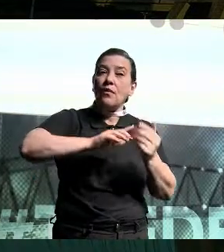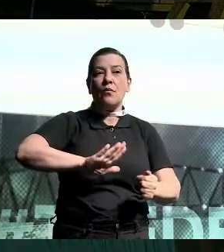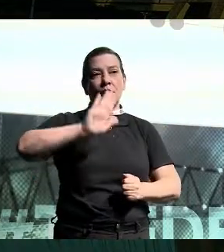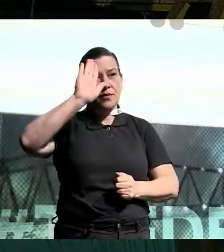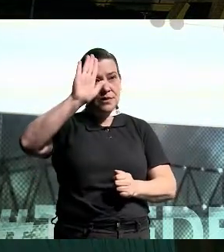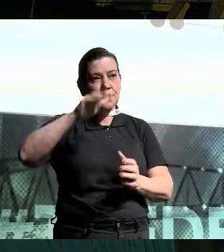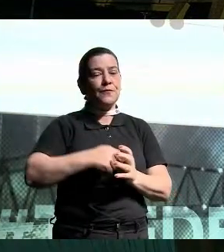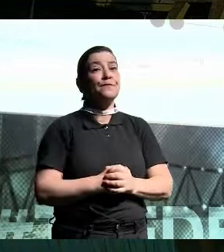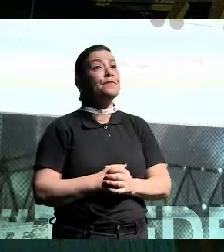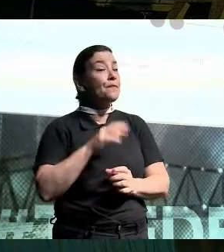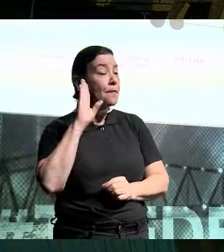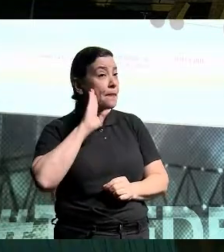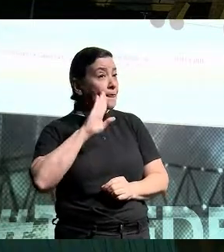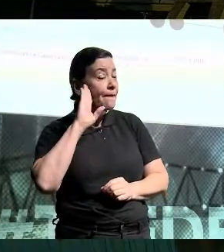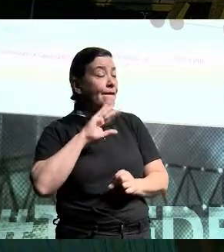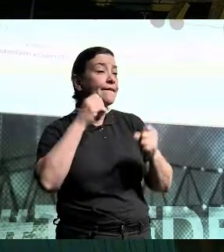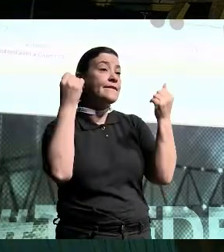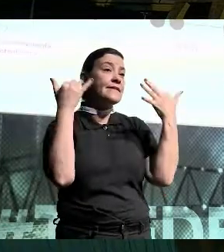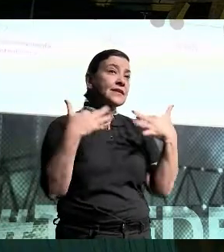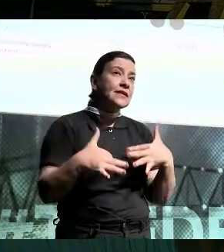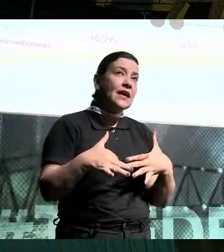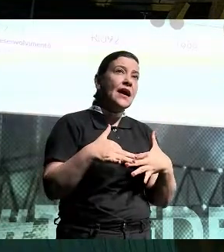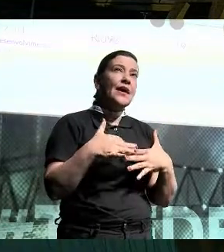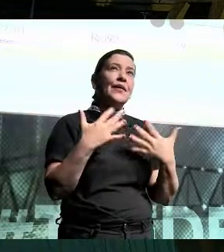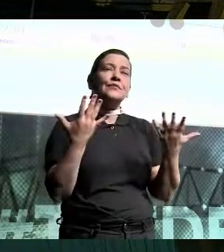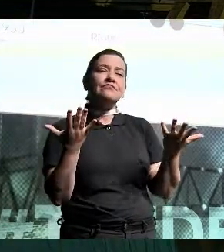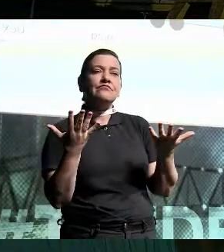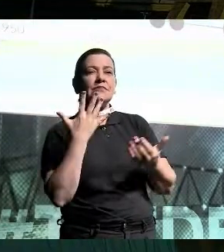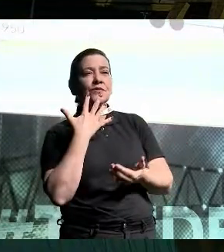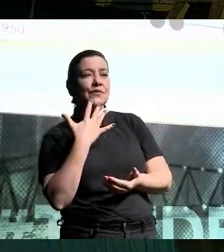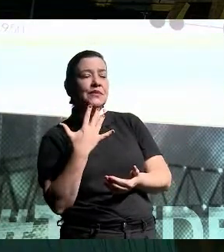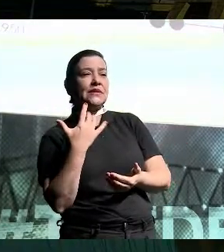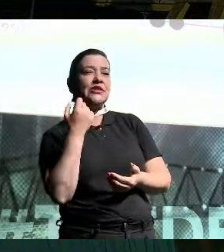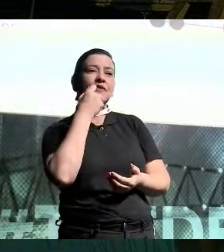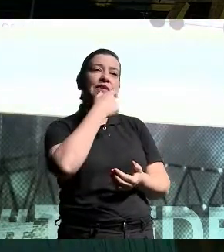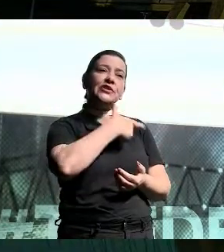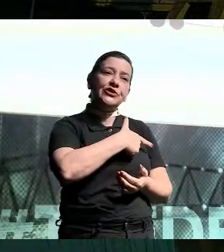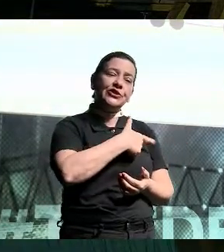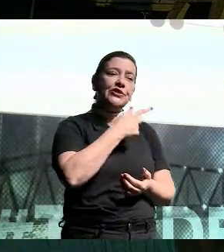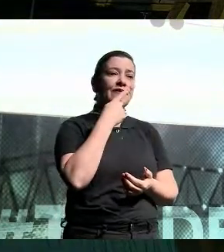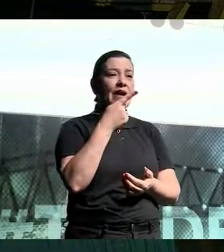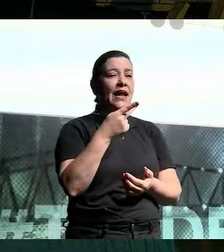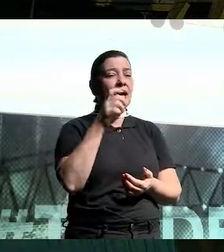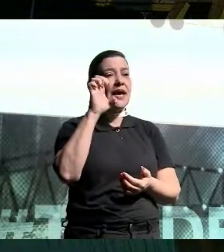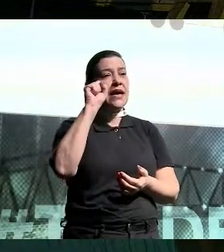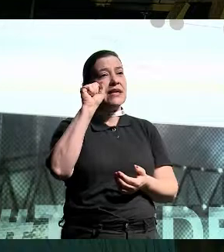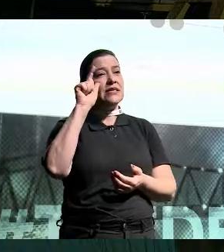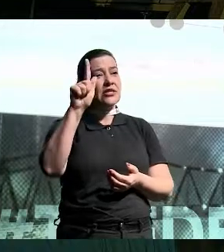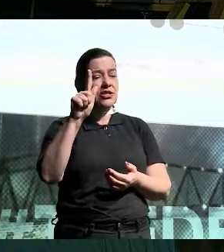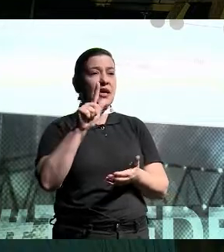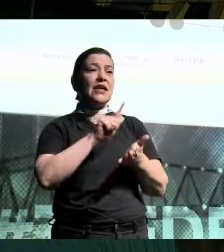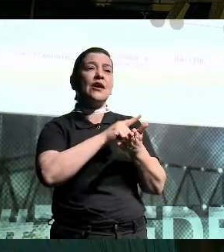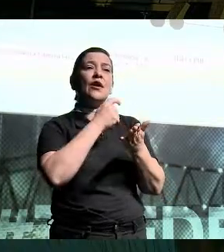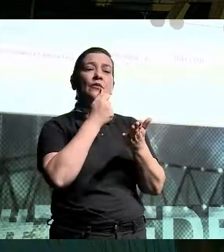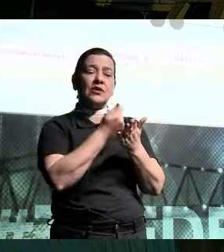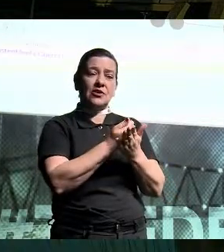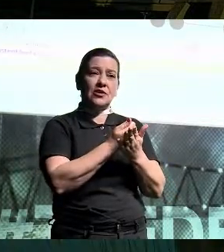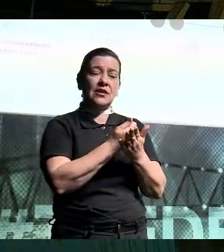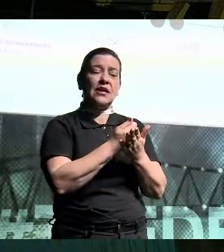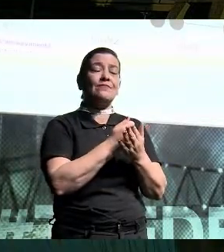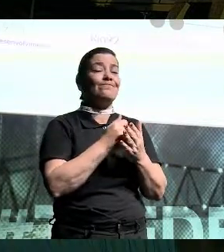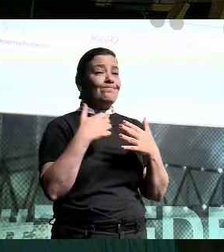legal de falar, uma forma colorida, é bem divertido de falar sobre SG, que é uma agenda bem pesadona.